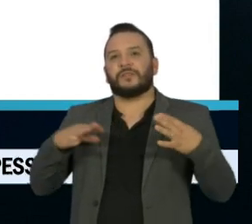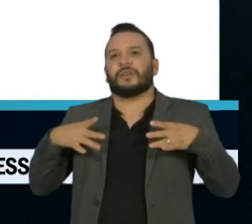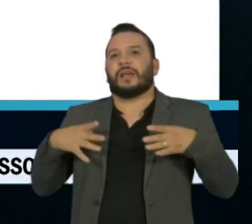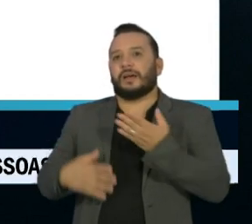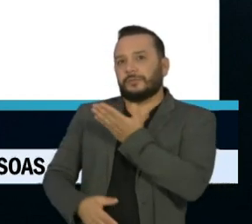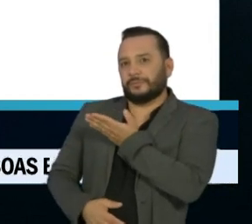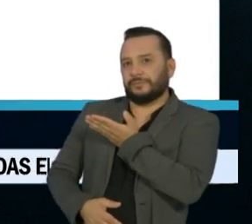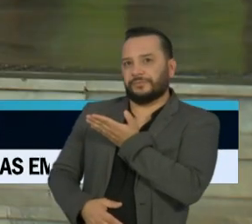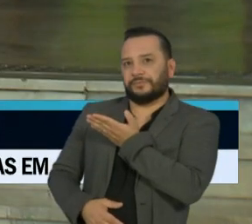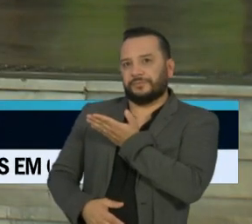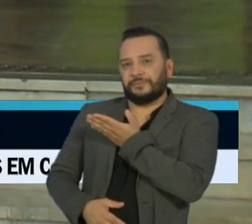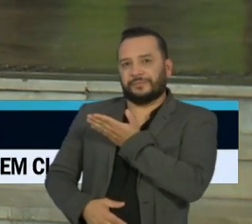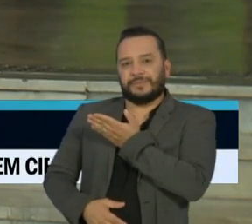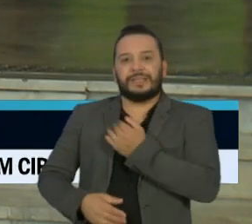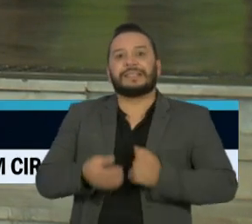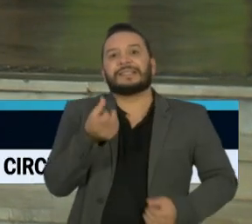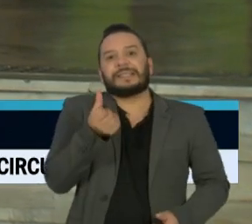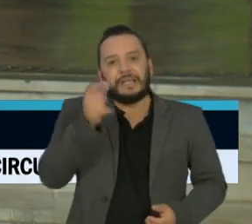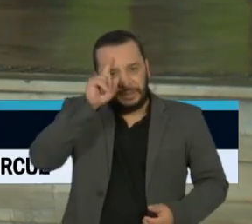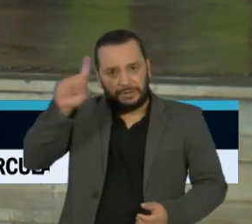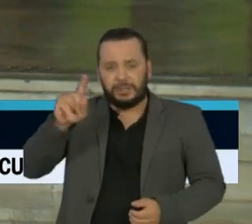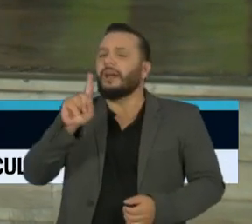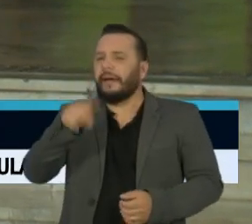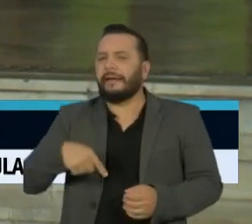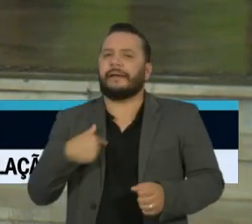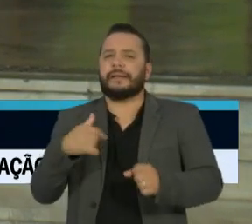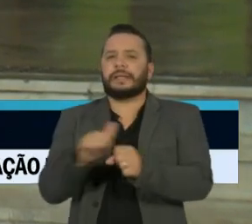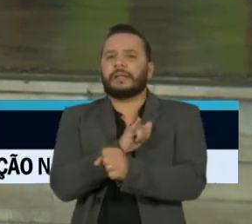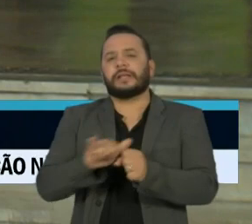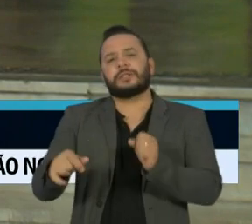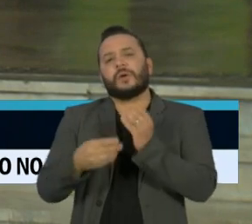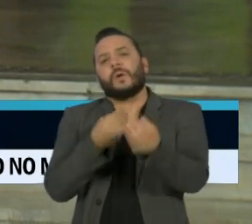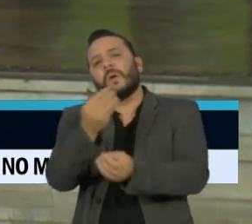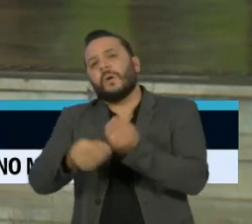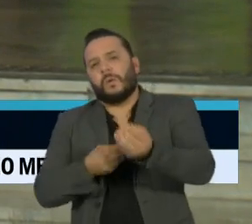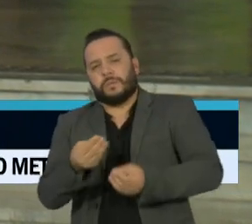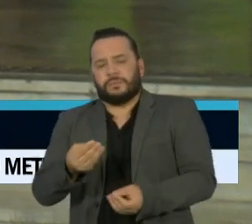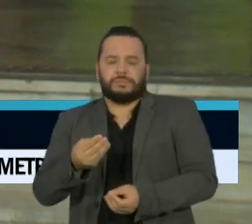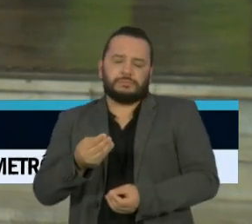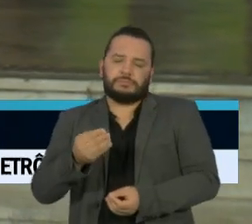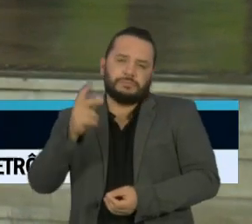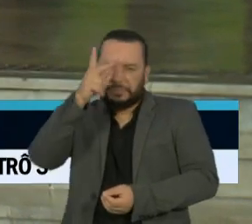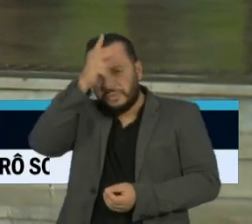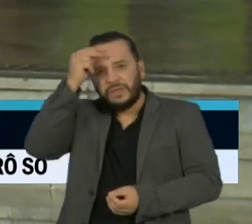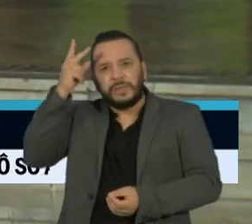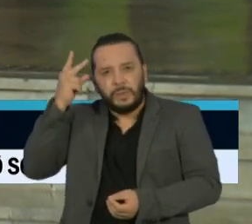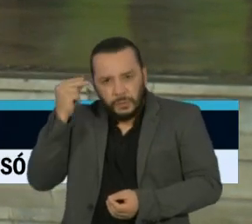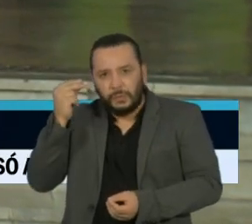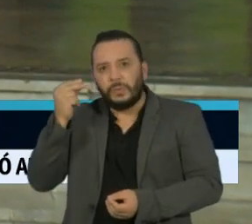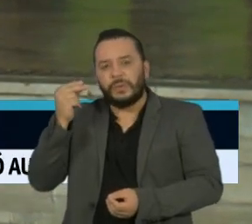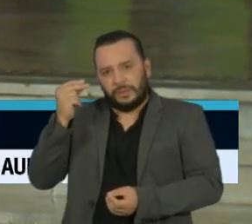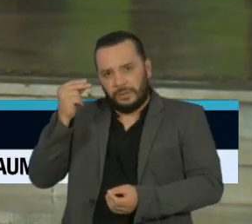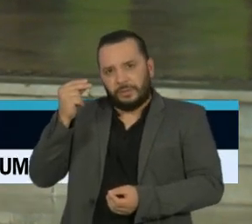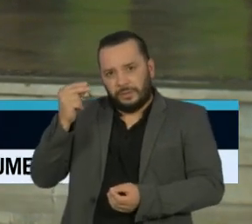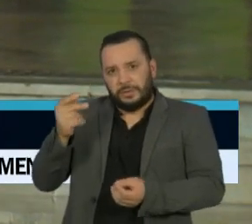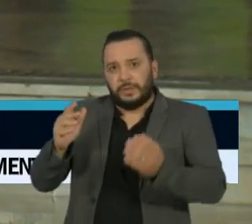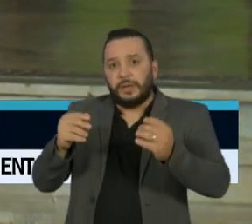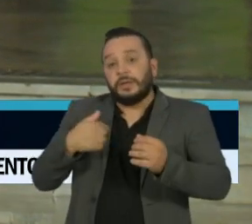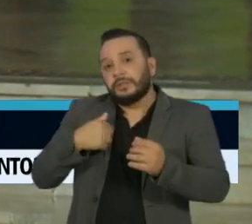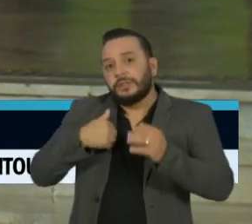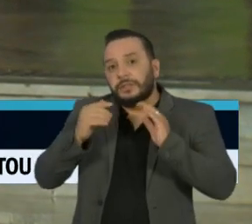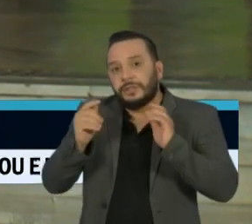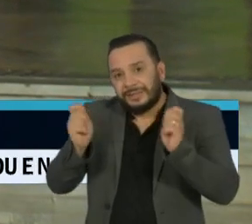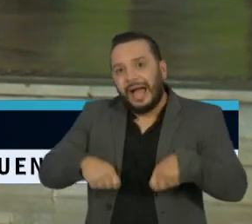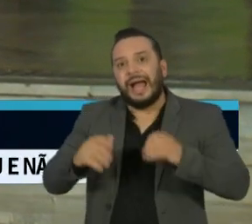de seis dias. É mais uma forma que a Prefeitura e o Estado têm encontrado para poder ampliar o isolamento,